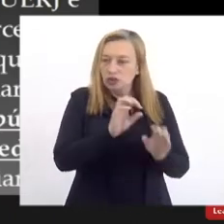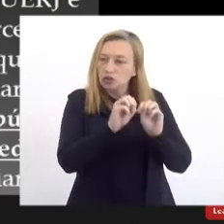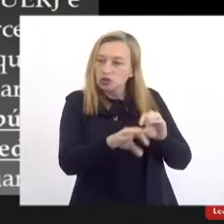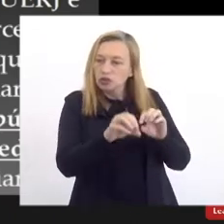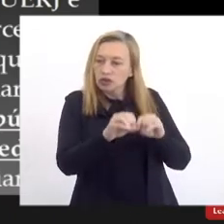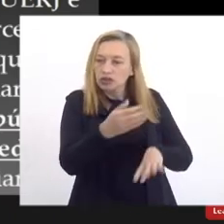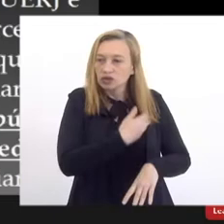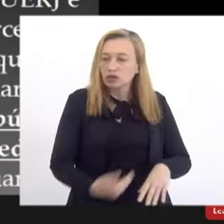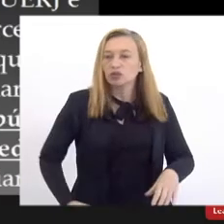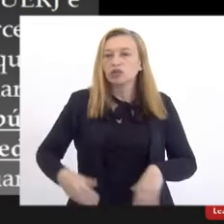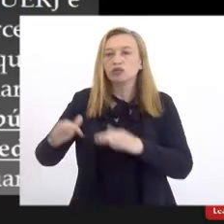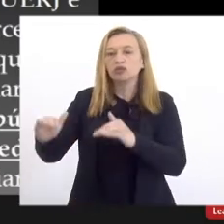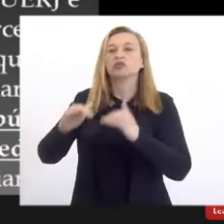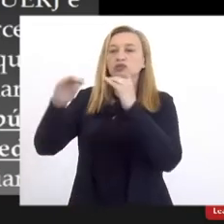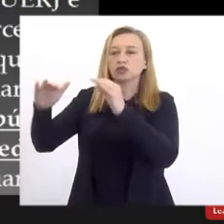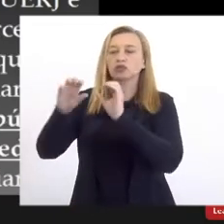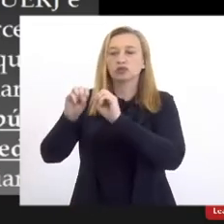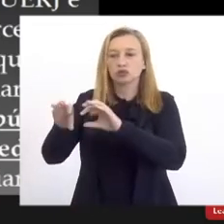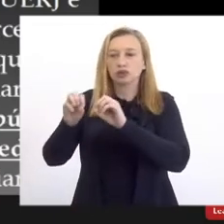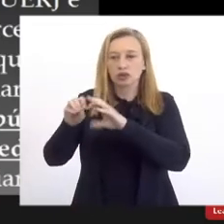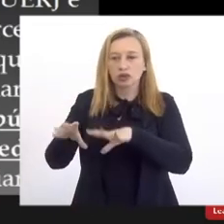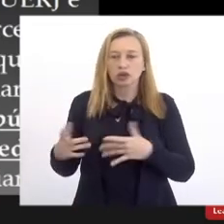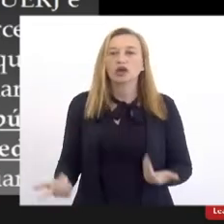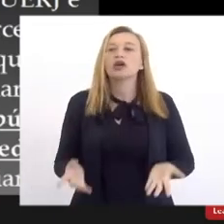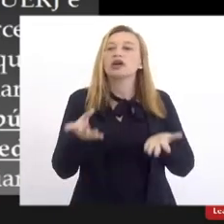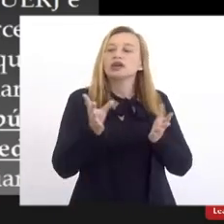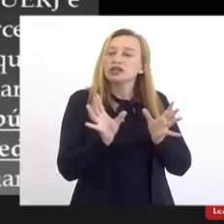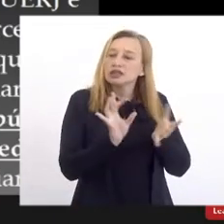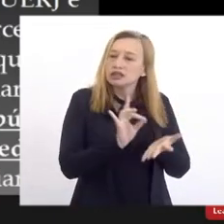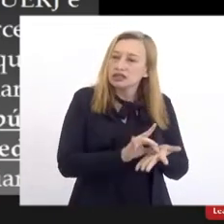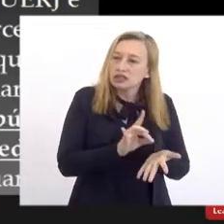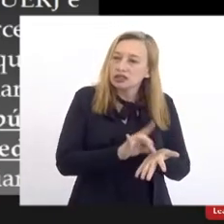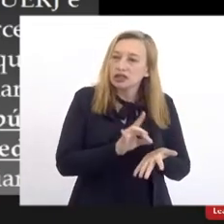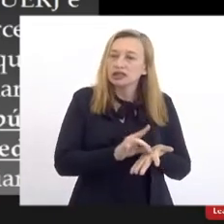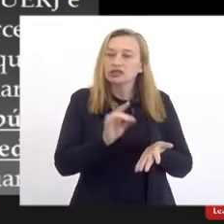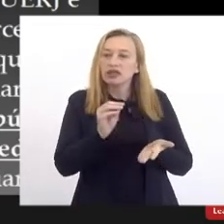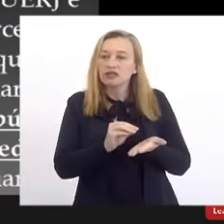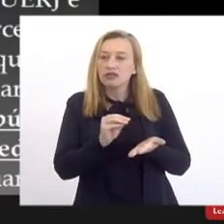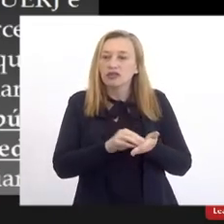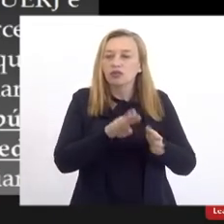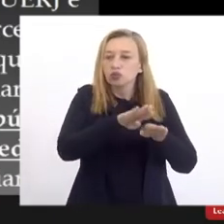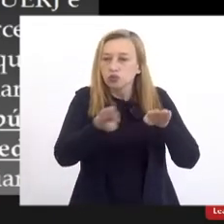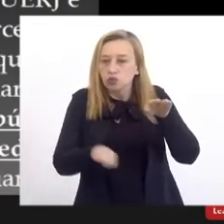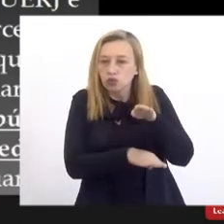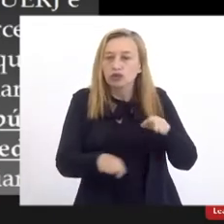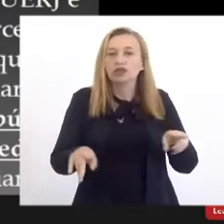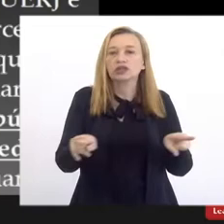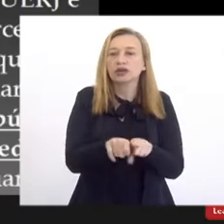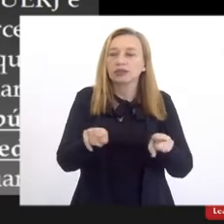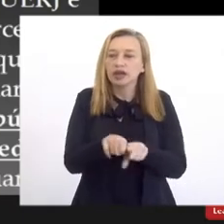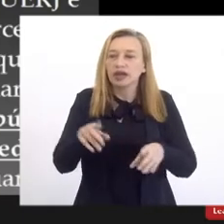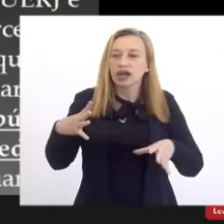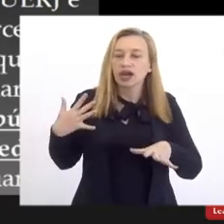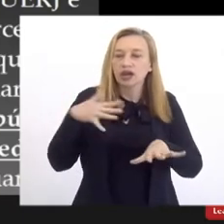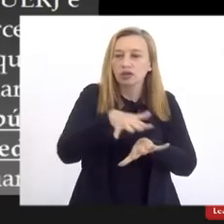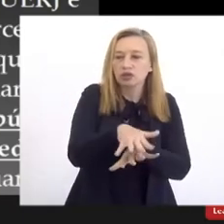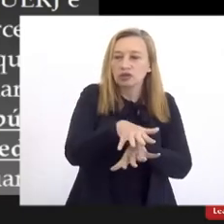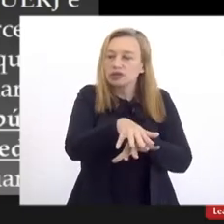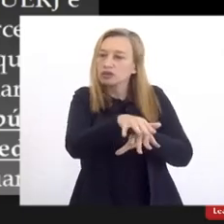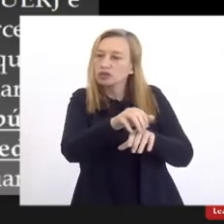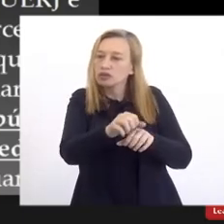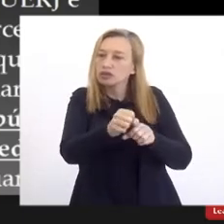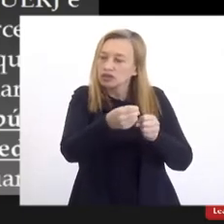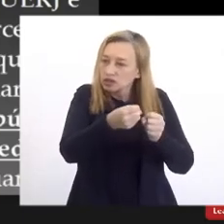público superior na Zona Oeste, a redução de verdade das desigualdades e a inclusão, ampliando, então,